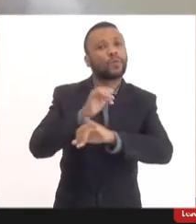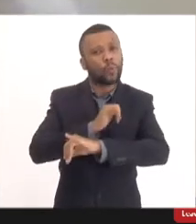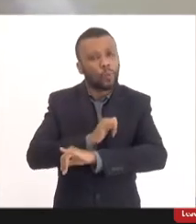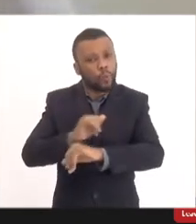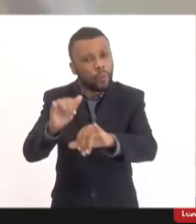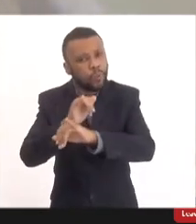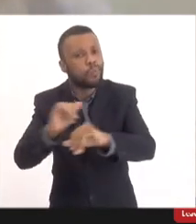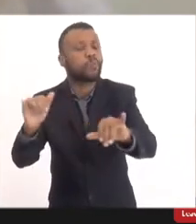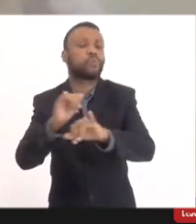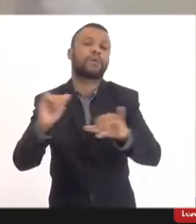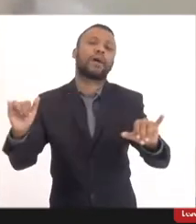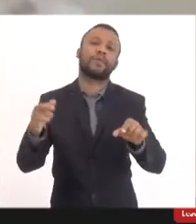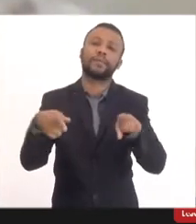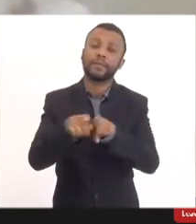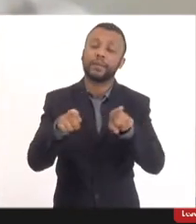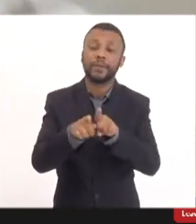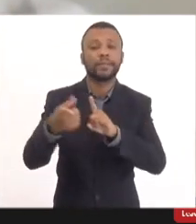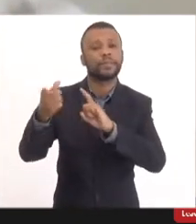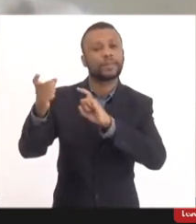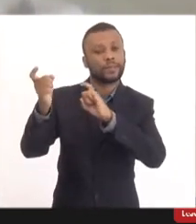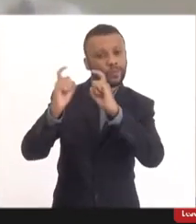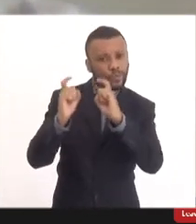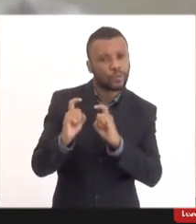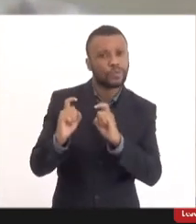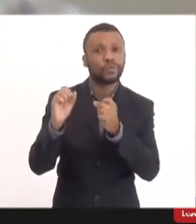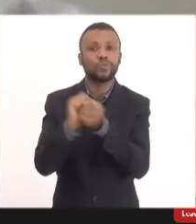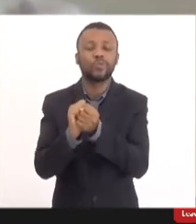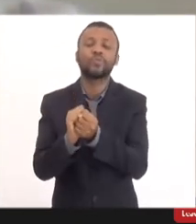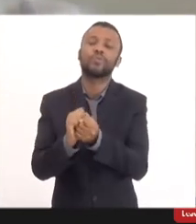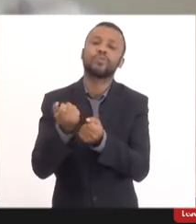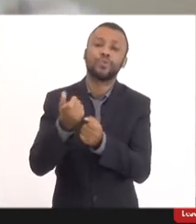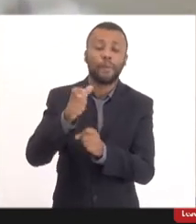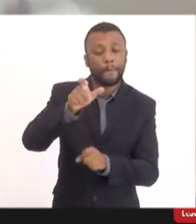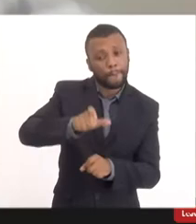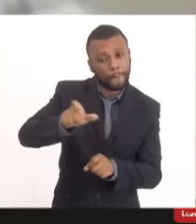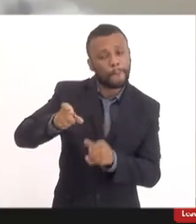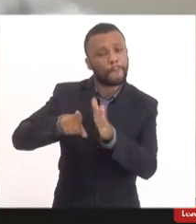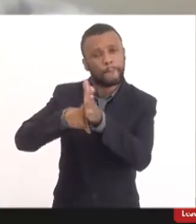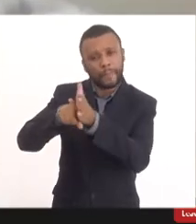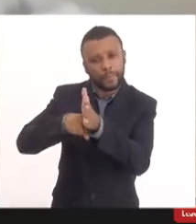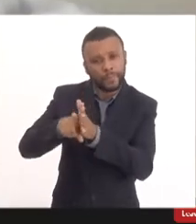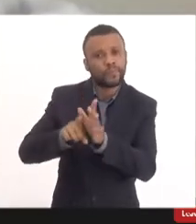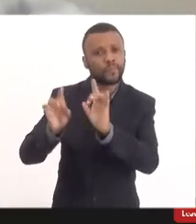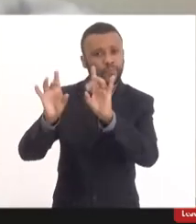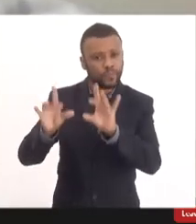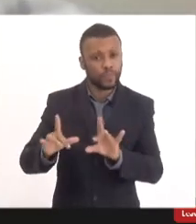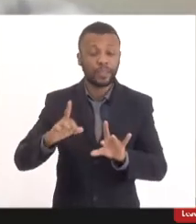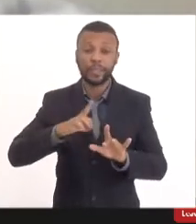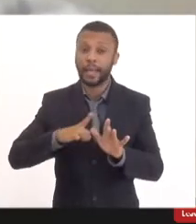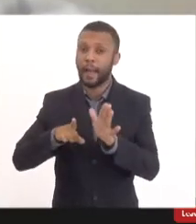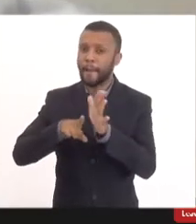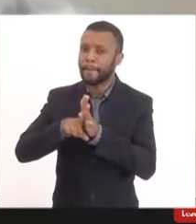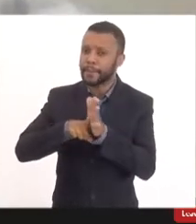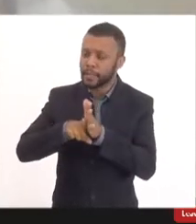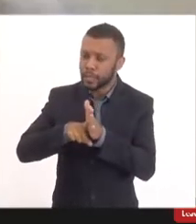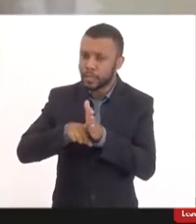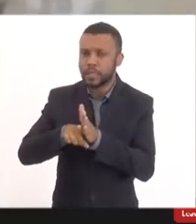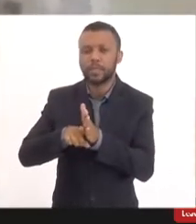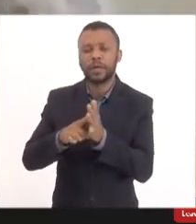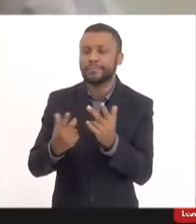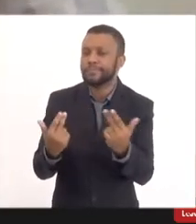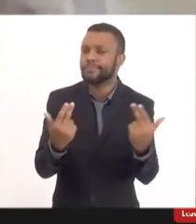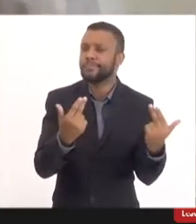especialistas que fazem também o mesmo trabalho de pesquisa para a gente não ter nenhuma dúvida, não